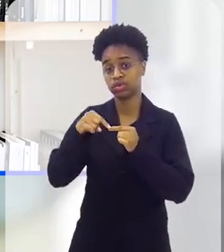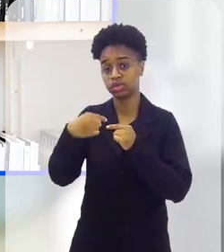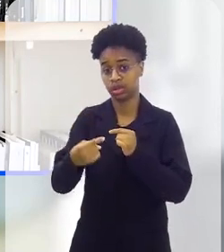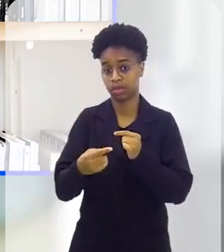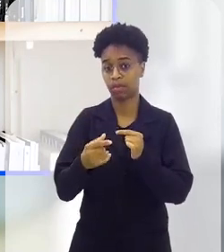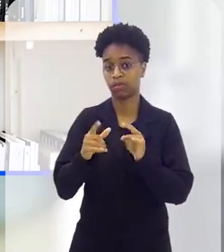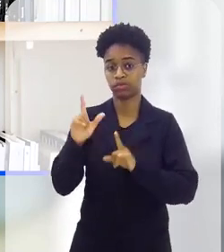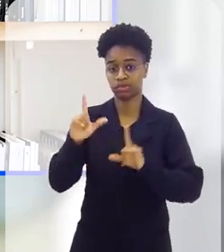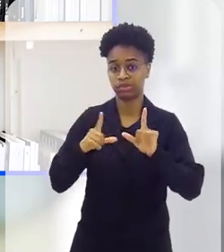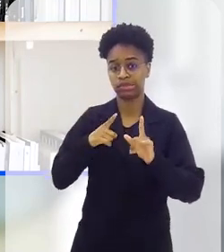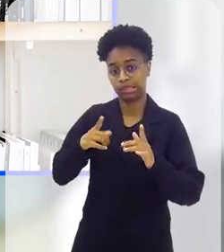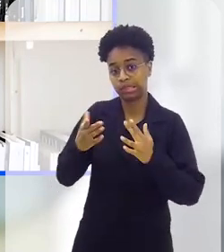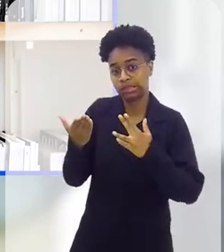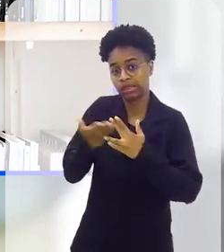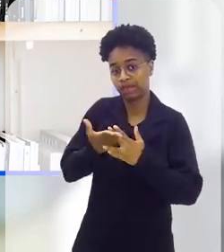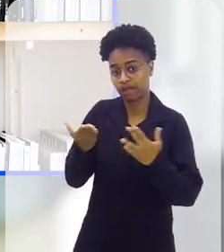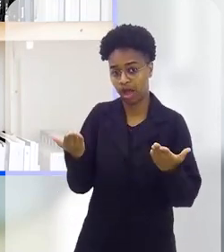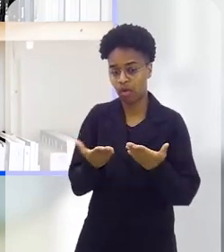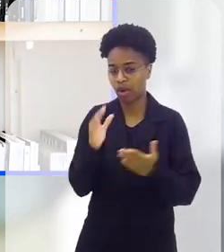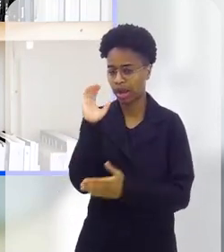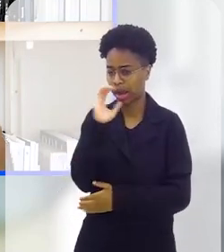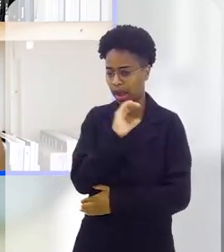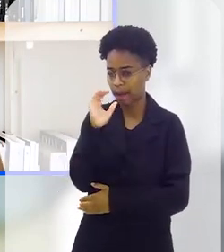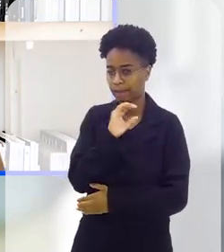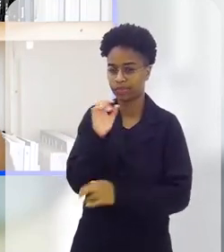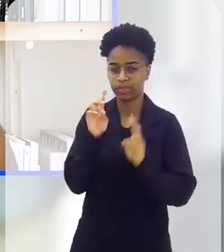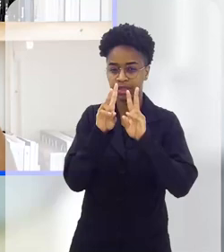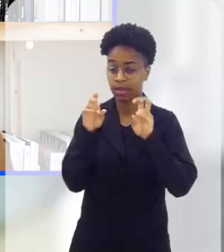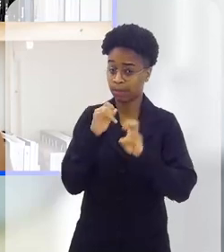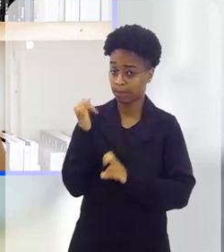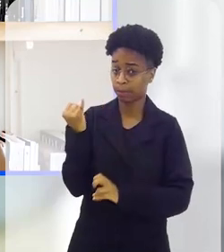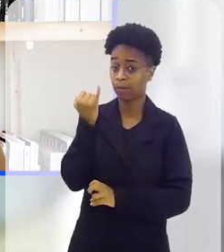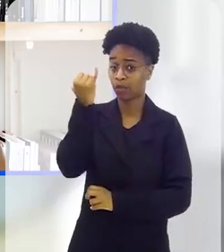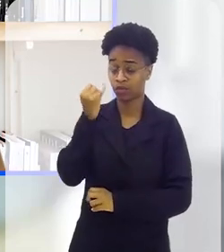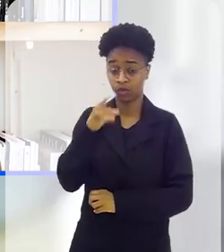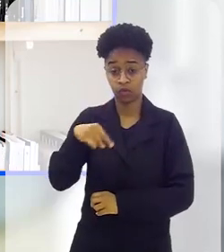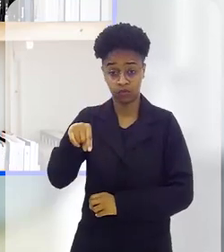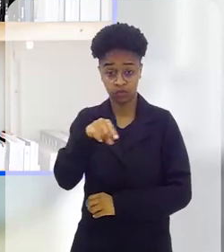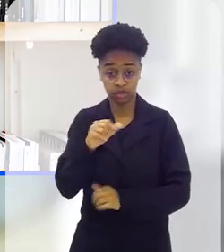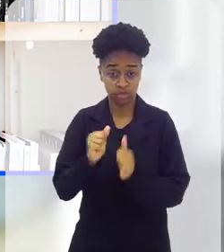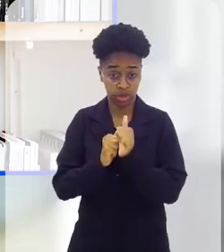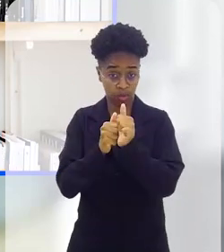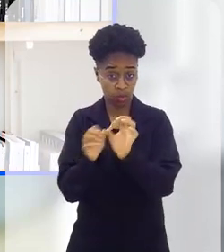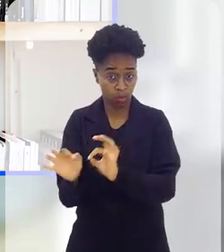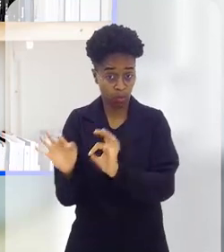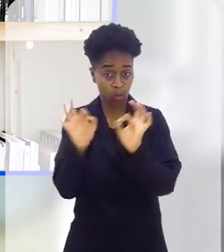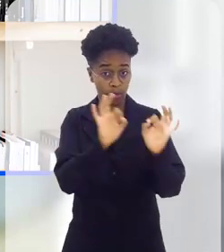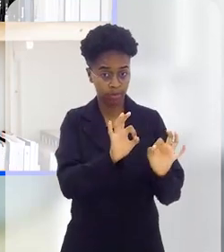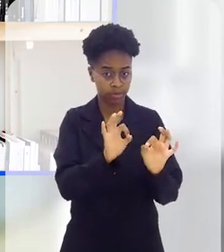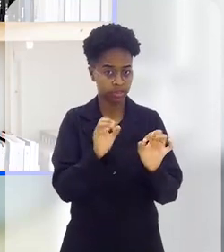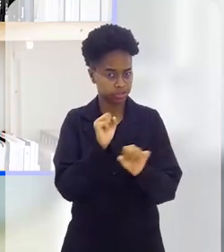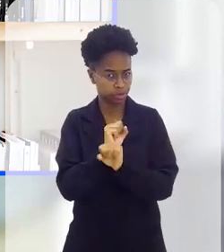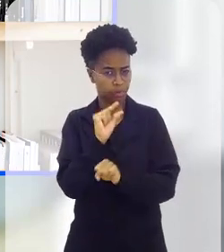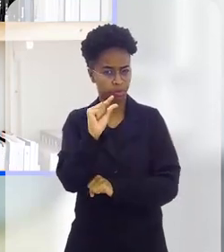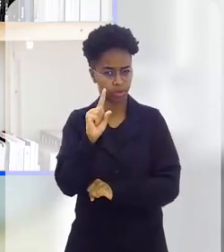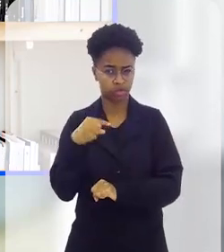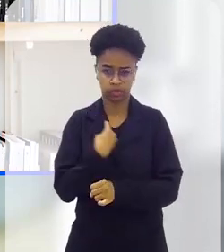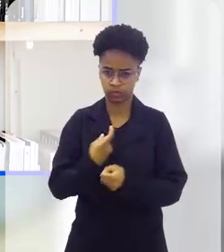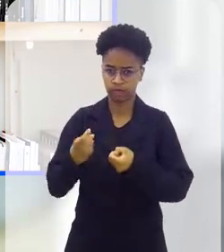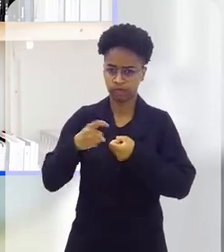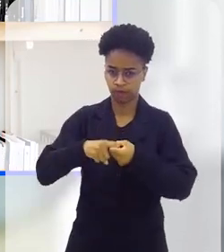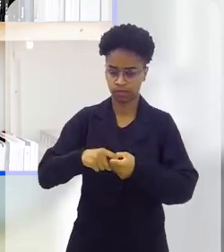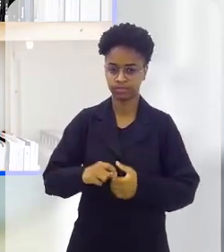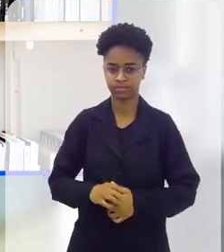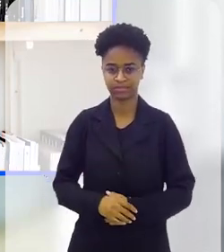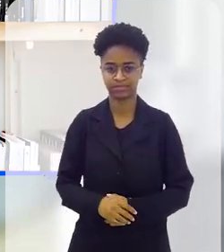isso no próximo bloco, porque a gente vai precisar fazer um intervalo bem rapidinho, um assunto super importante. Você que está acompanhando a gente, não sai daí